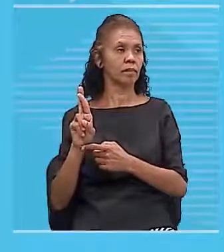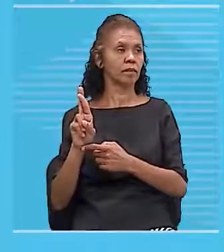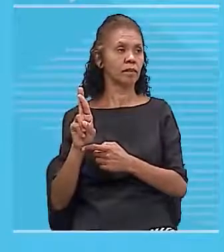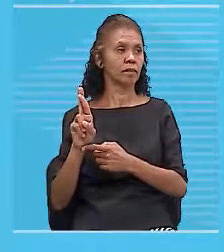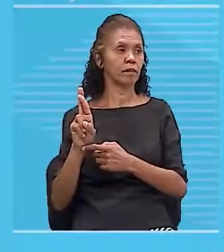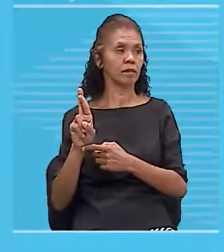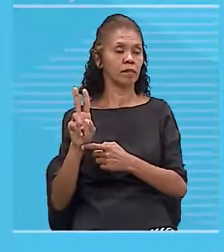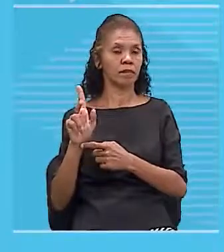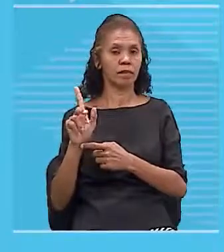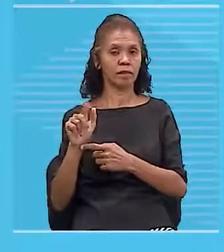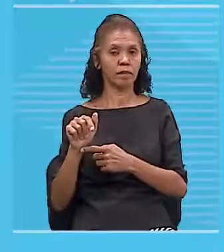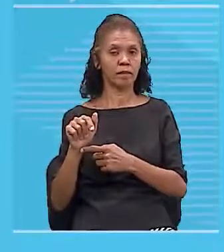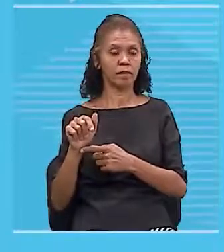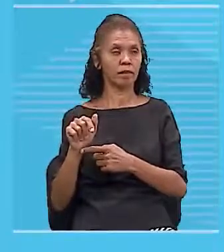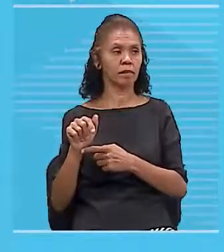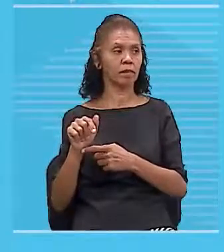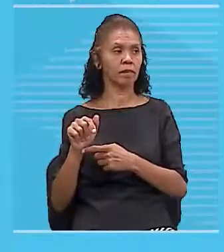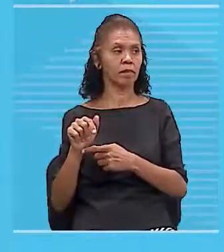Perfeito?